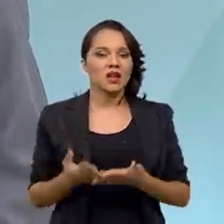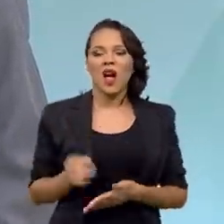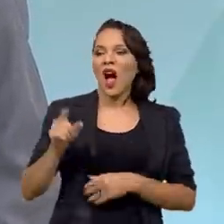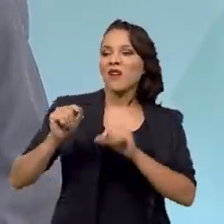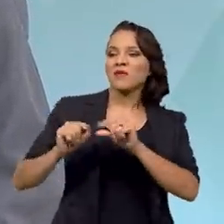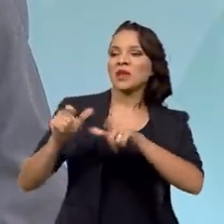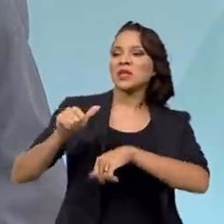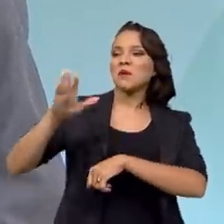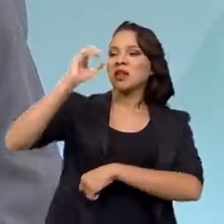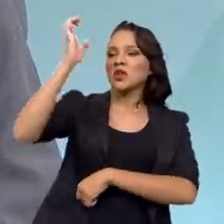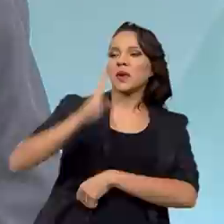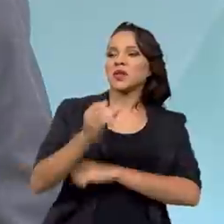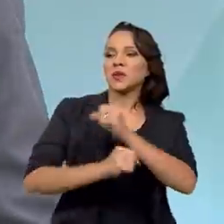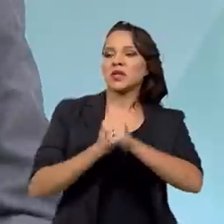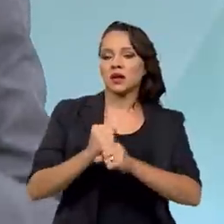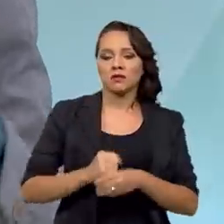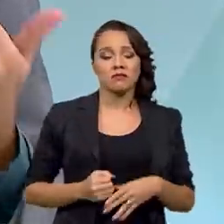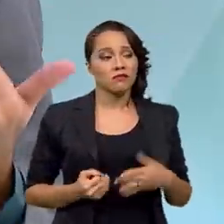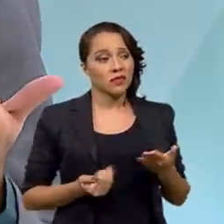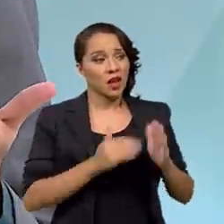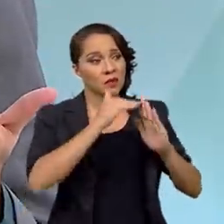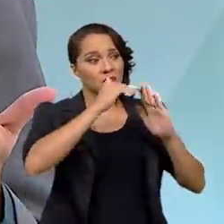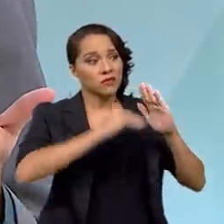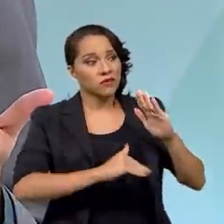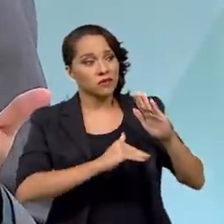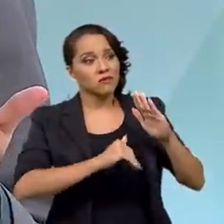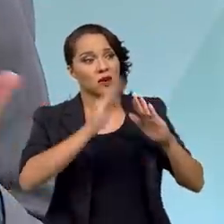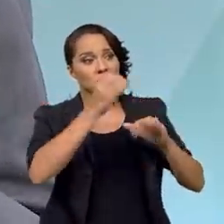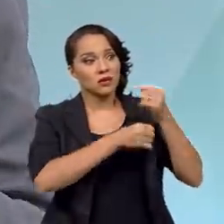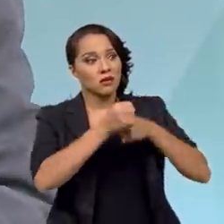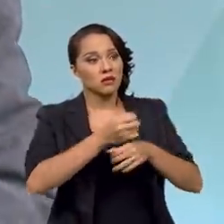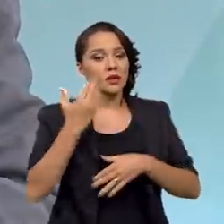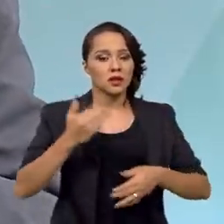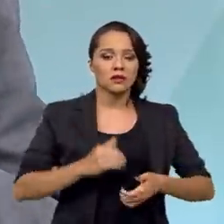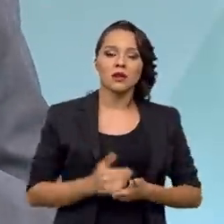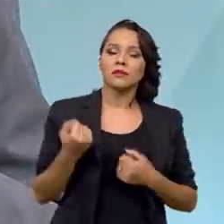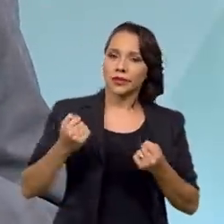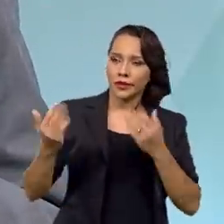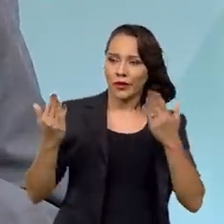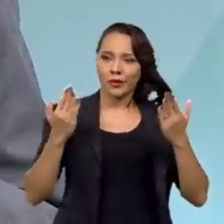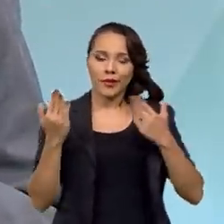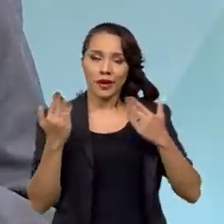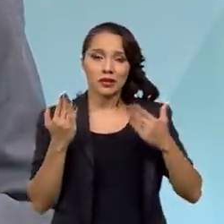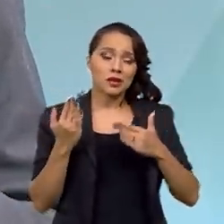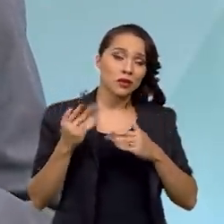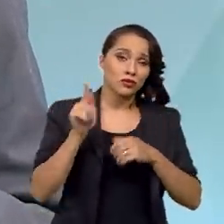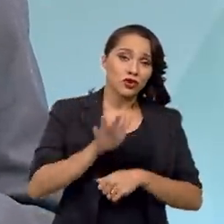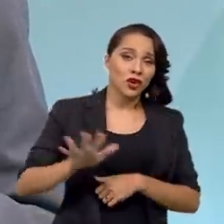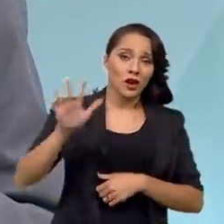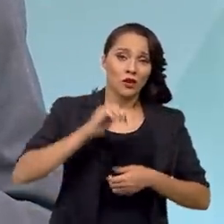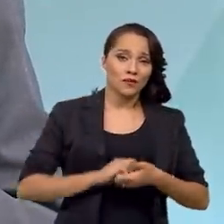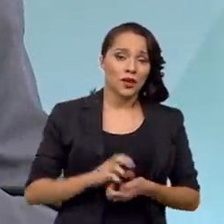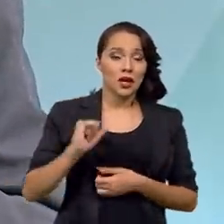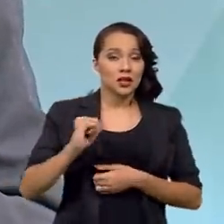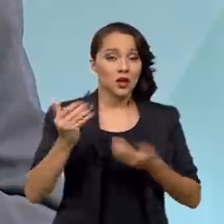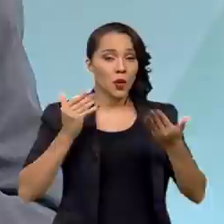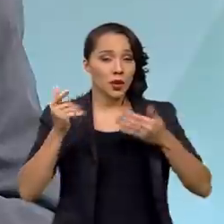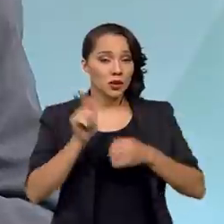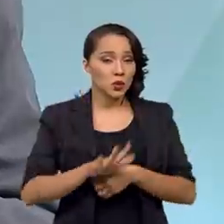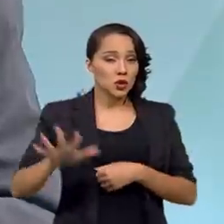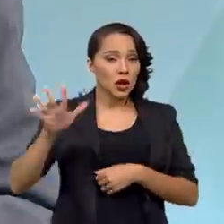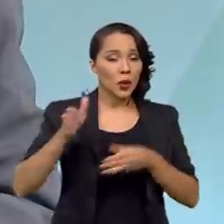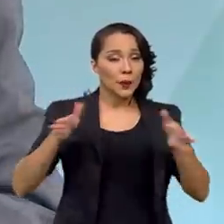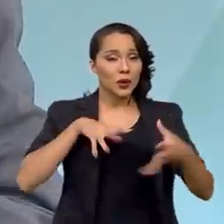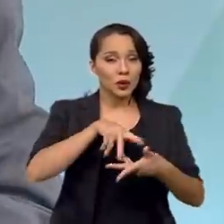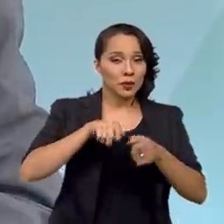Ó, vão crescer mais que o Brasil esse ano. Mas caíram muito mais no ano passado. Nós temos que comparar no agregado. E quando você compara no agregado